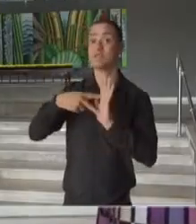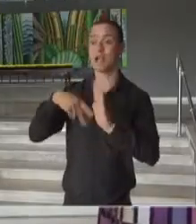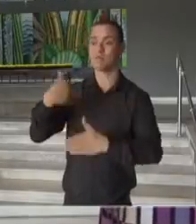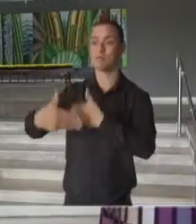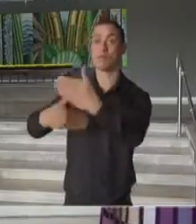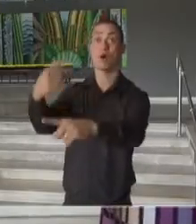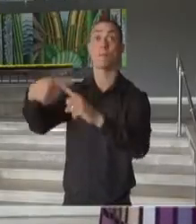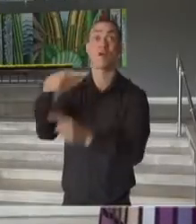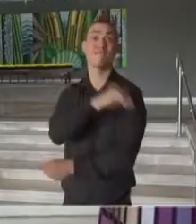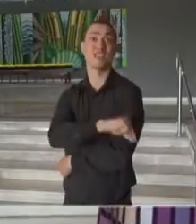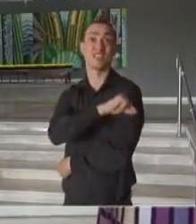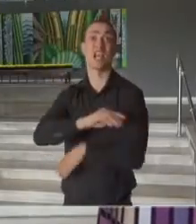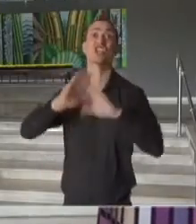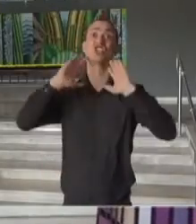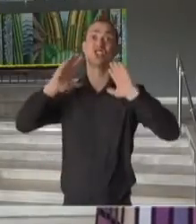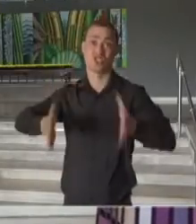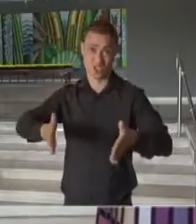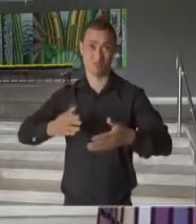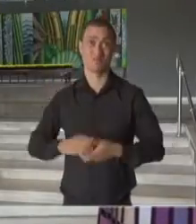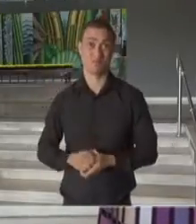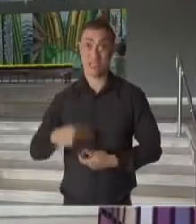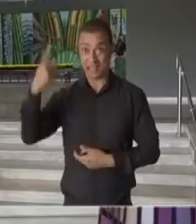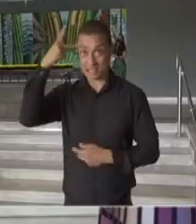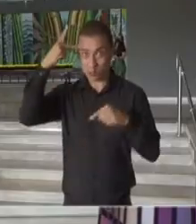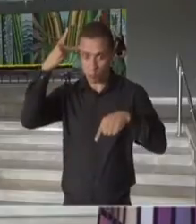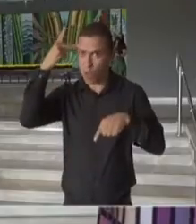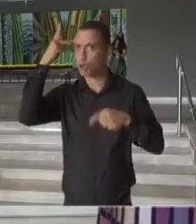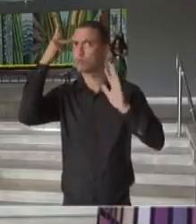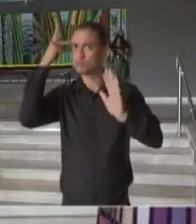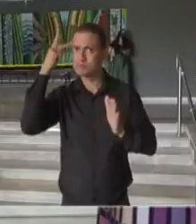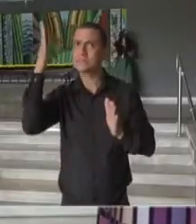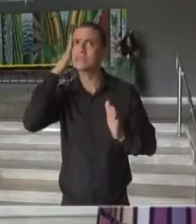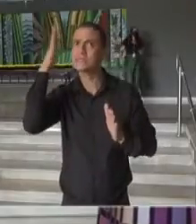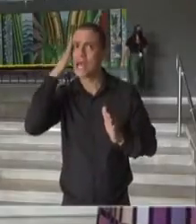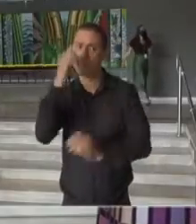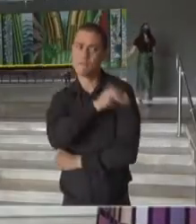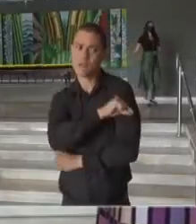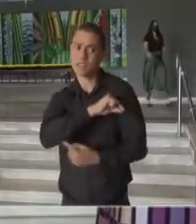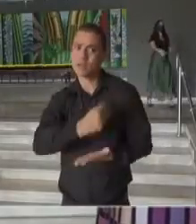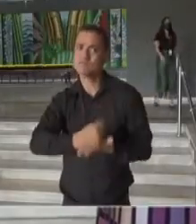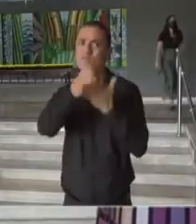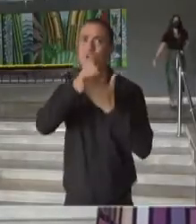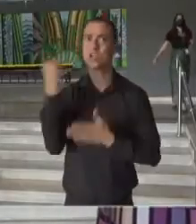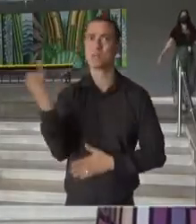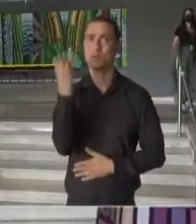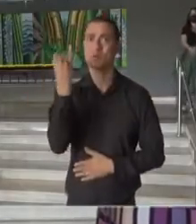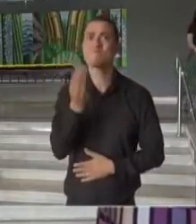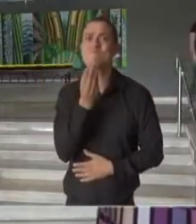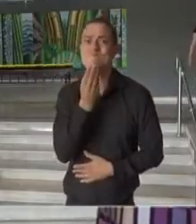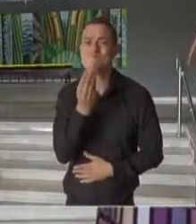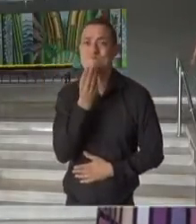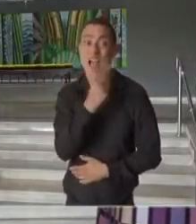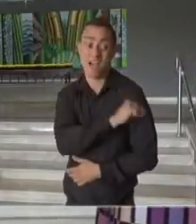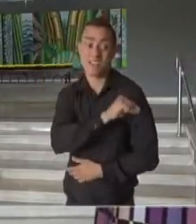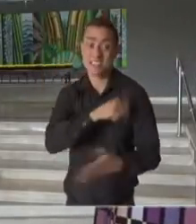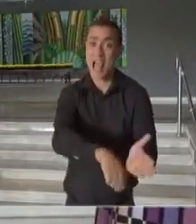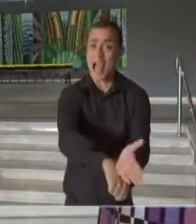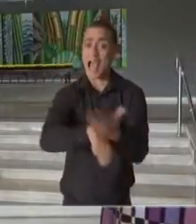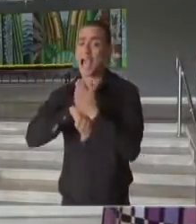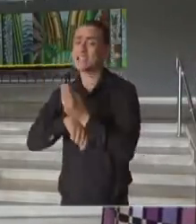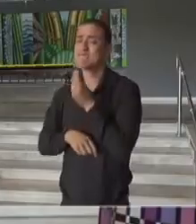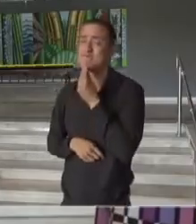vacinação. São Paulo sempre defendeu que a vacina salva. Poderíamos ter iniciado a vacinação antes, mas